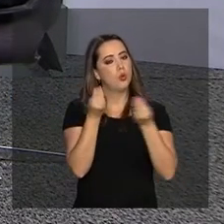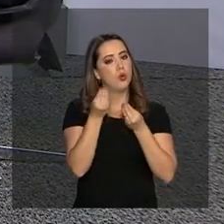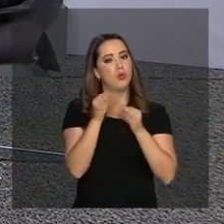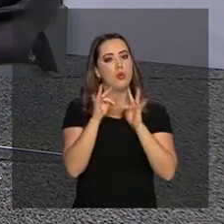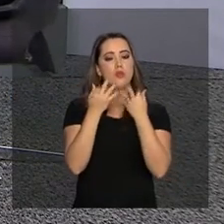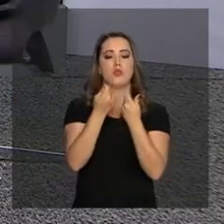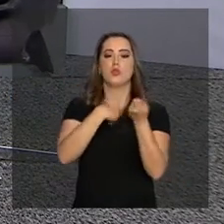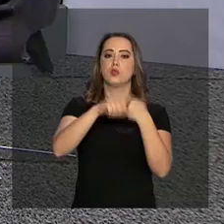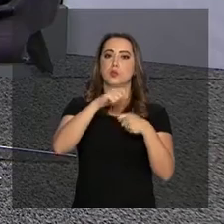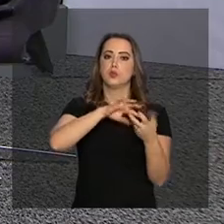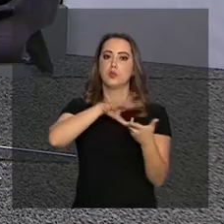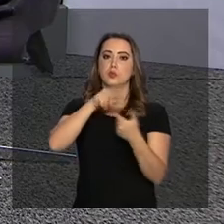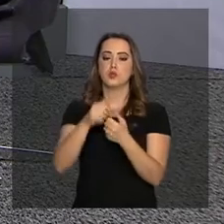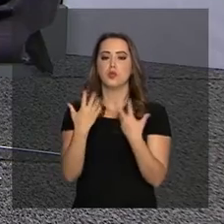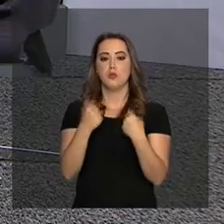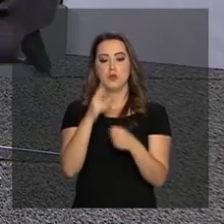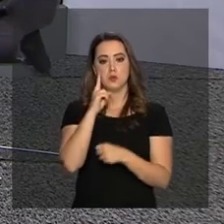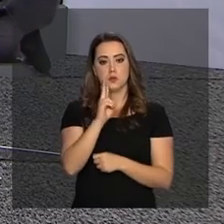Mundial.